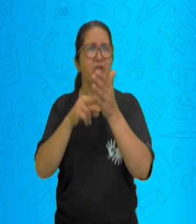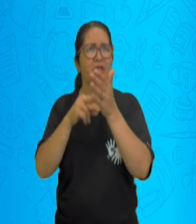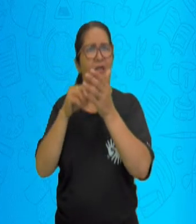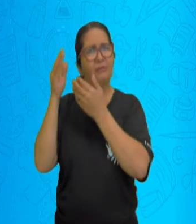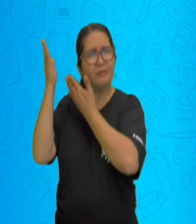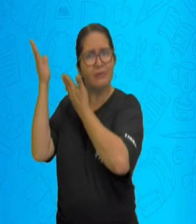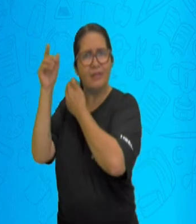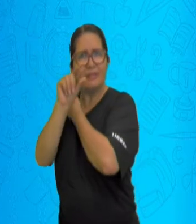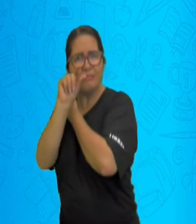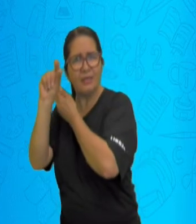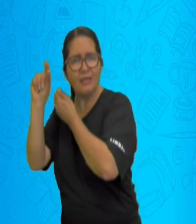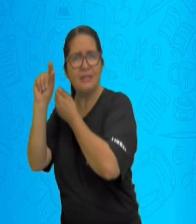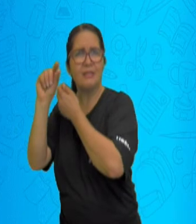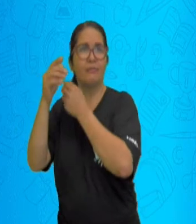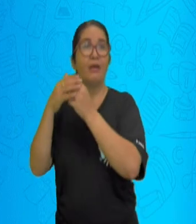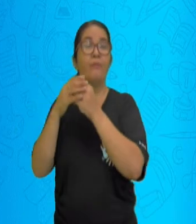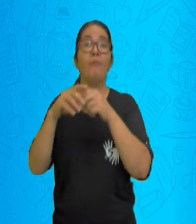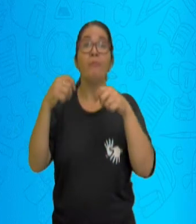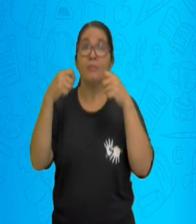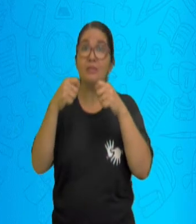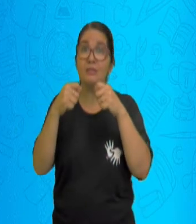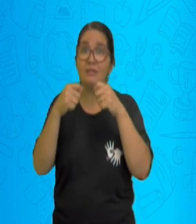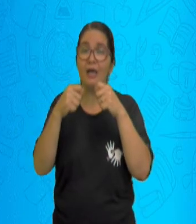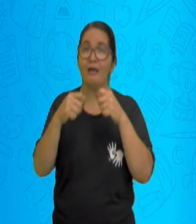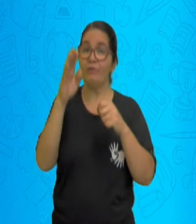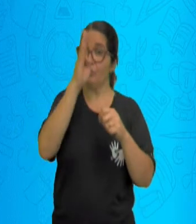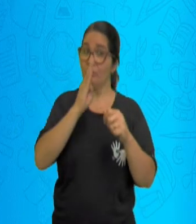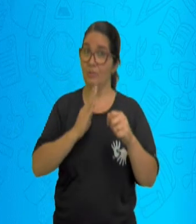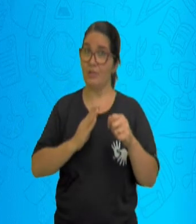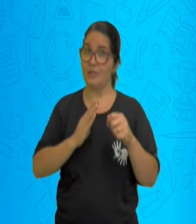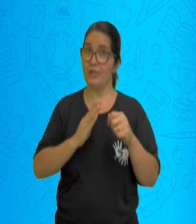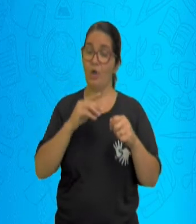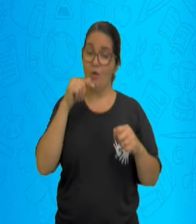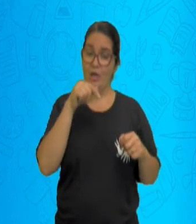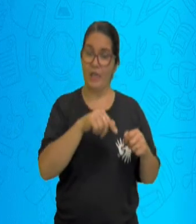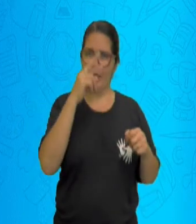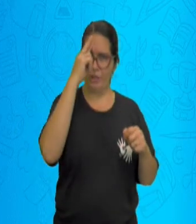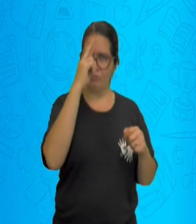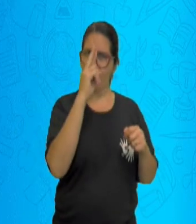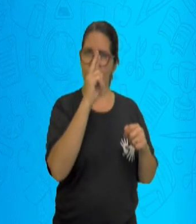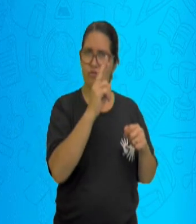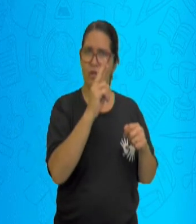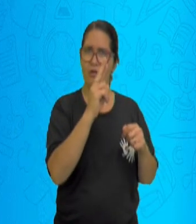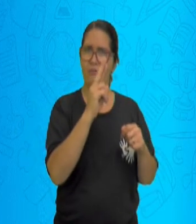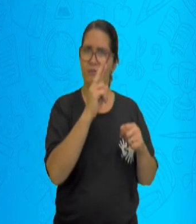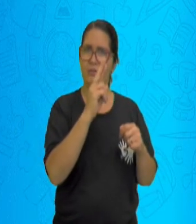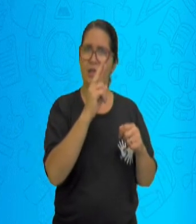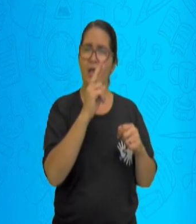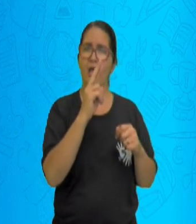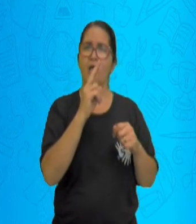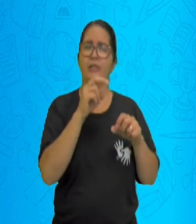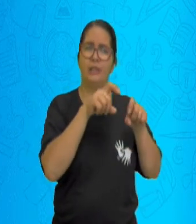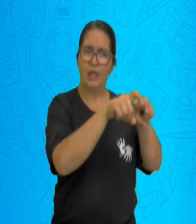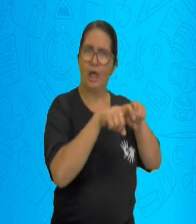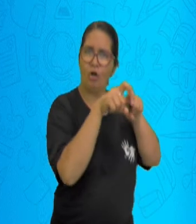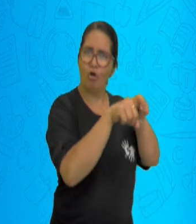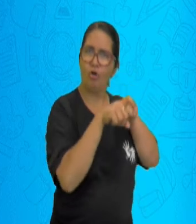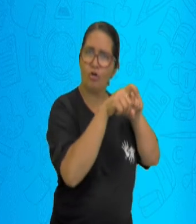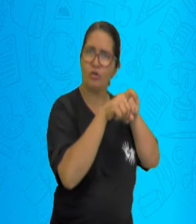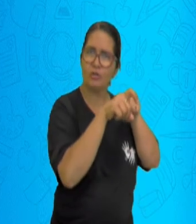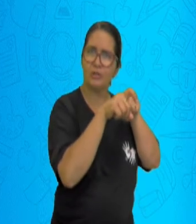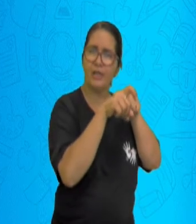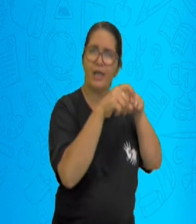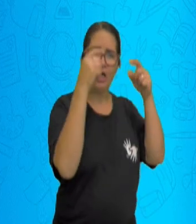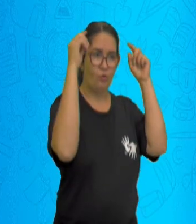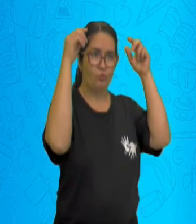para substituir a mão de obra escrava, já que não poderia mais ter a escravidão no Brasil, foi abolido. Os italianos vieram o Para fazer esse trabalho